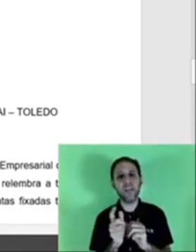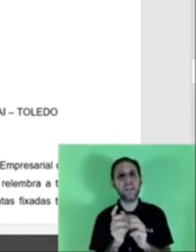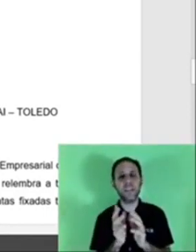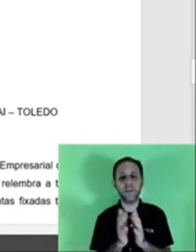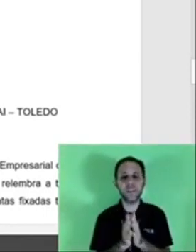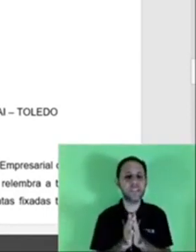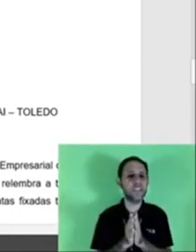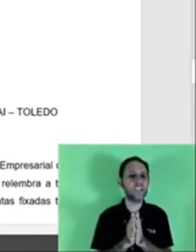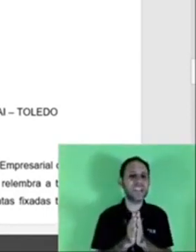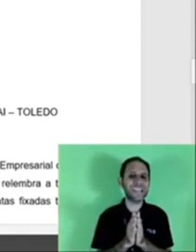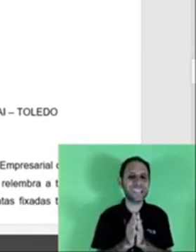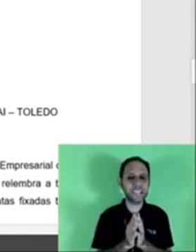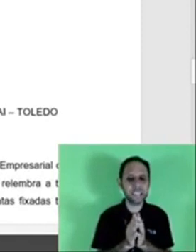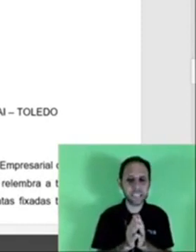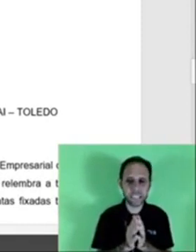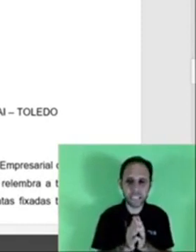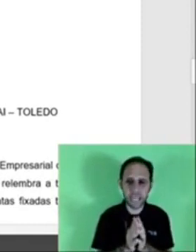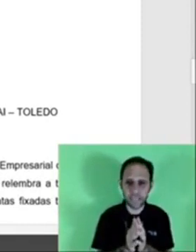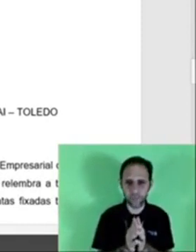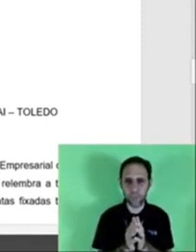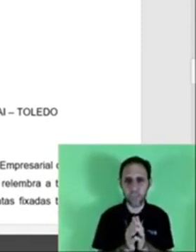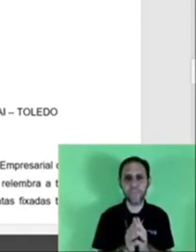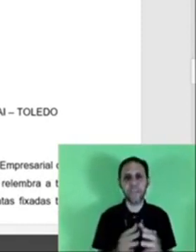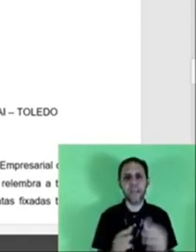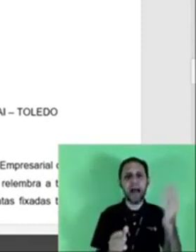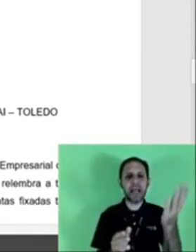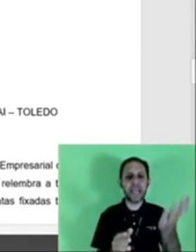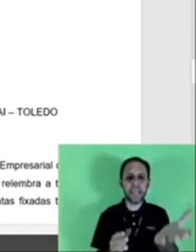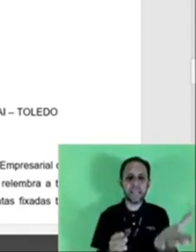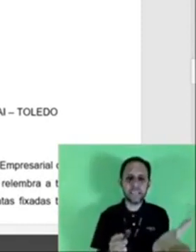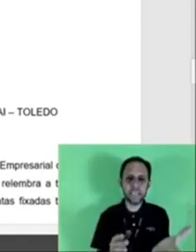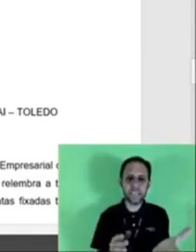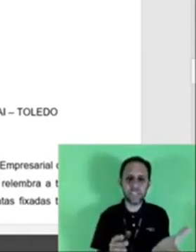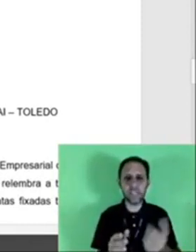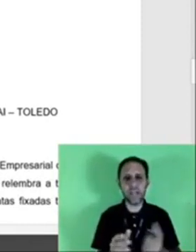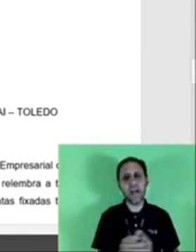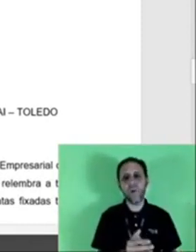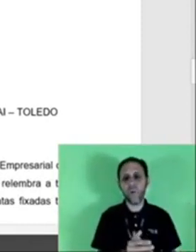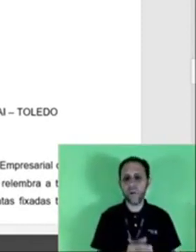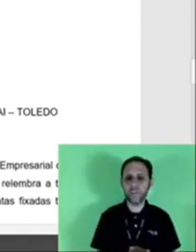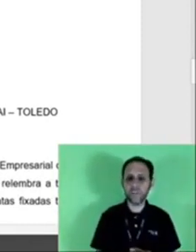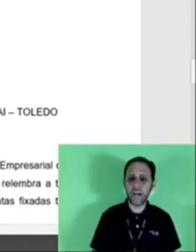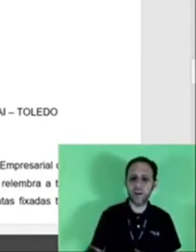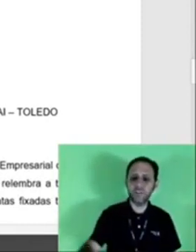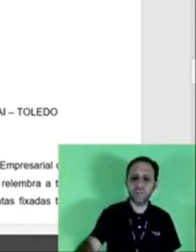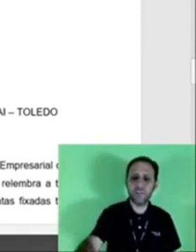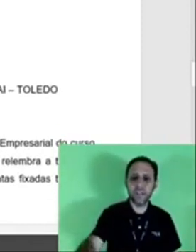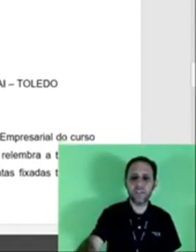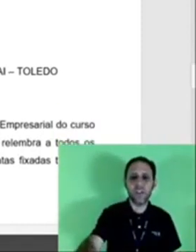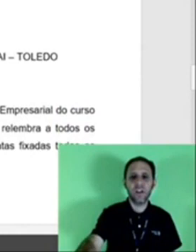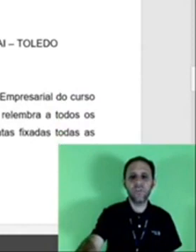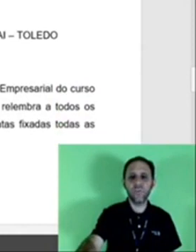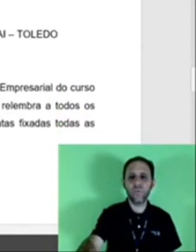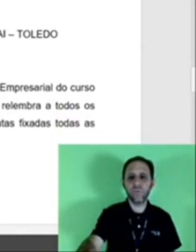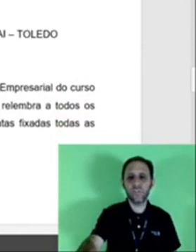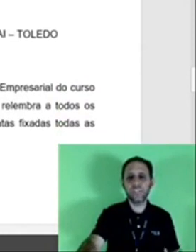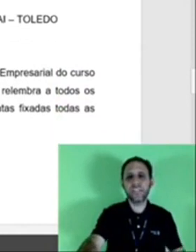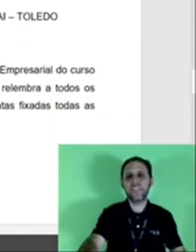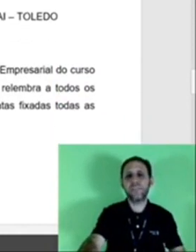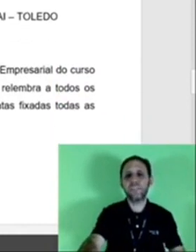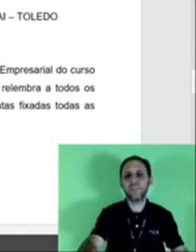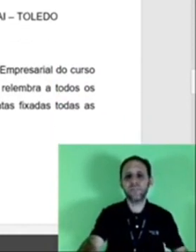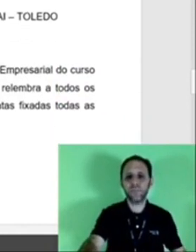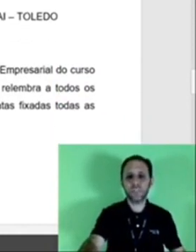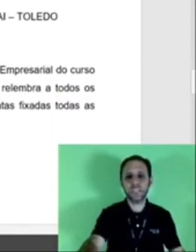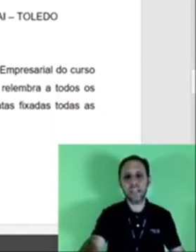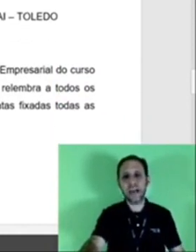em mãos não existe essa necessidade ok a quem se destina o aviso aos estudantes do curso de